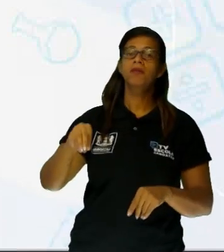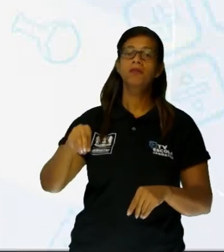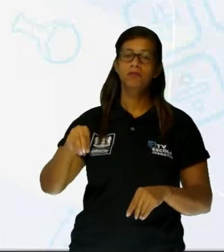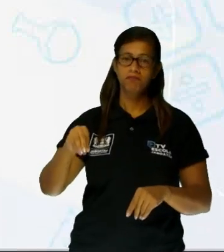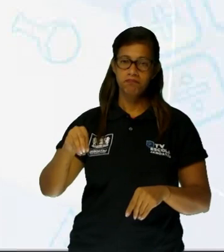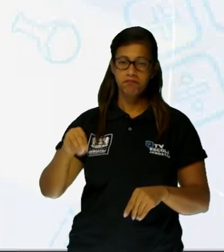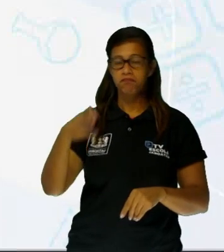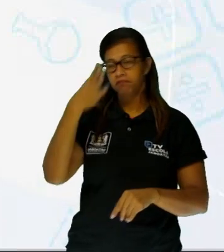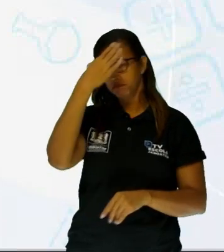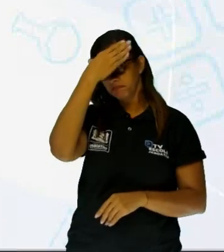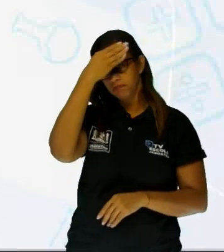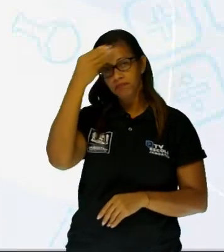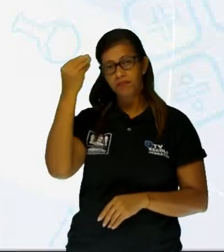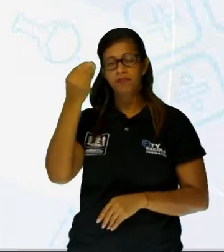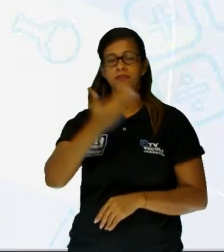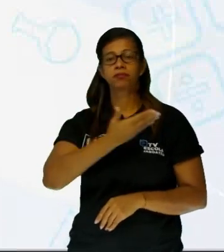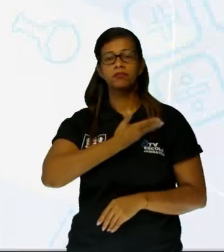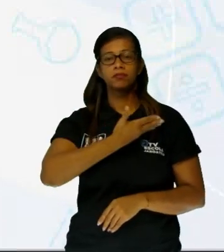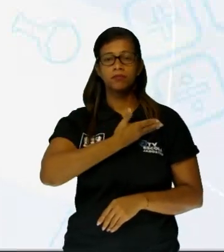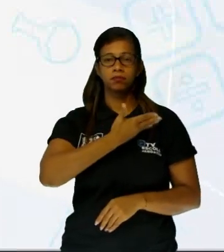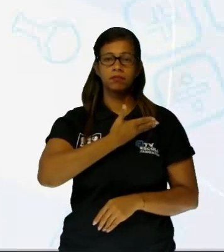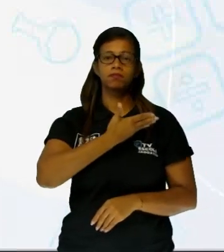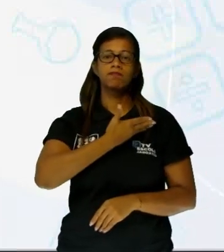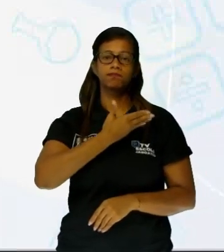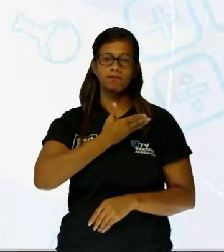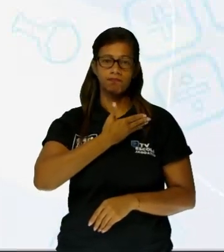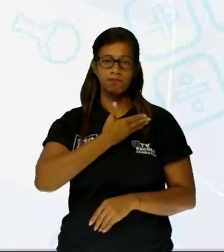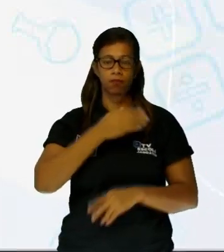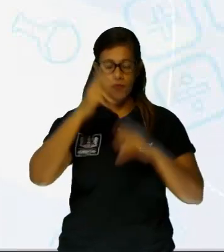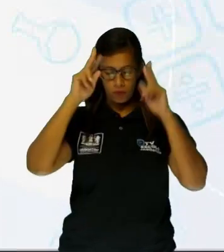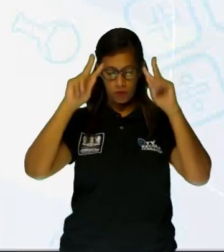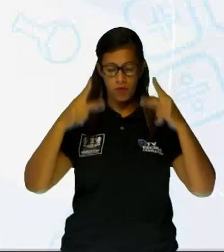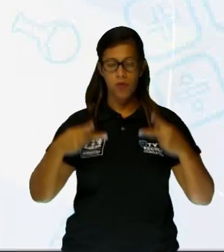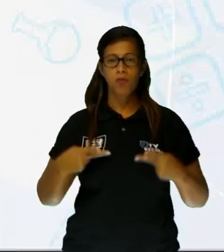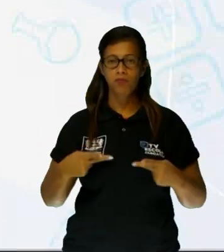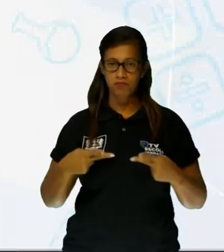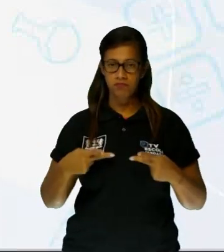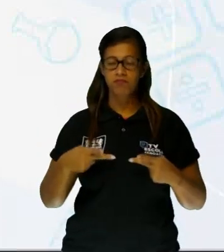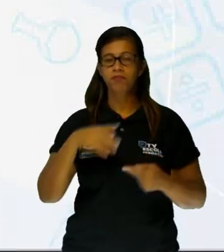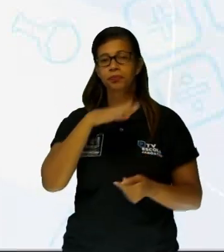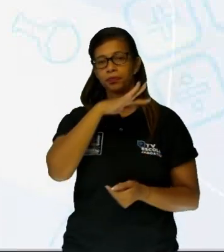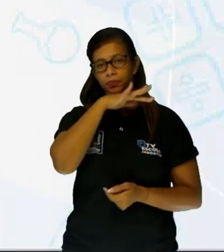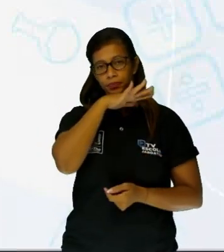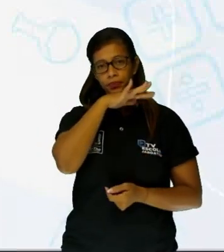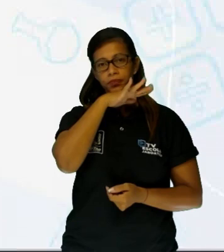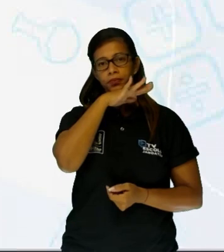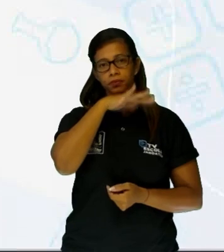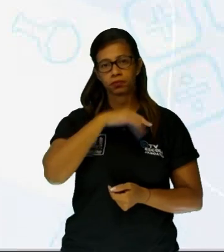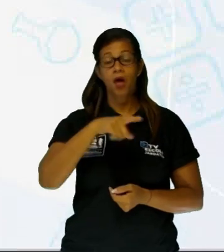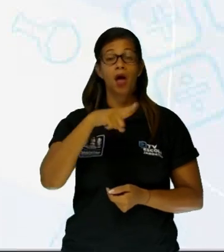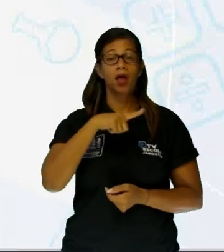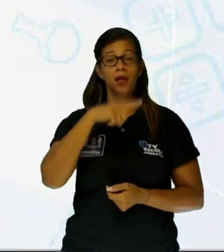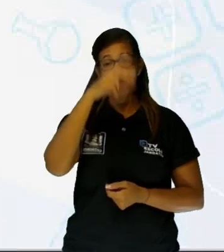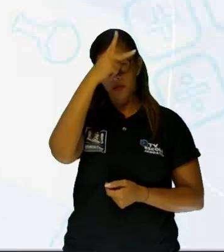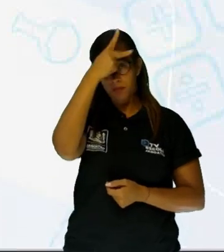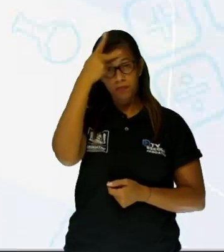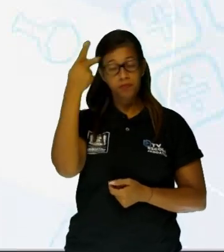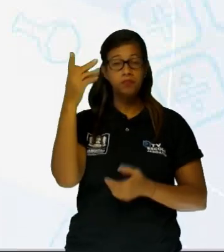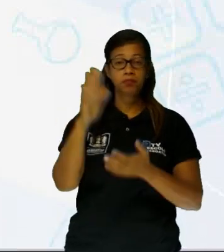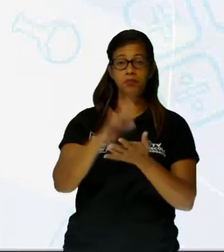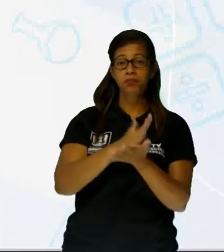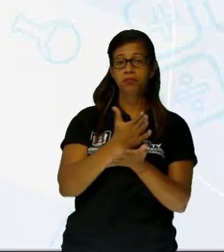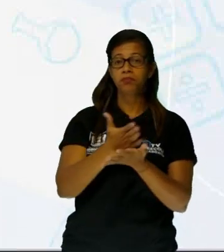esquece as amizades. A natureza humana é muito ordinária. E ainda há gente que emprega a palavra